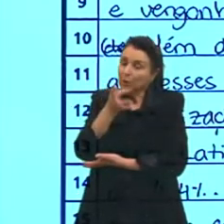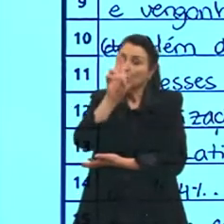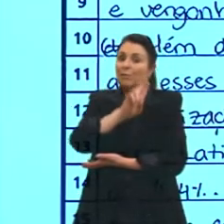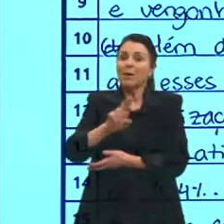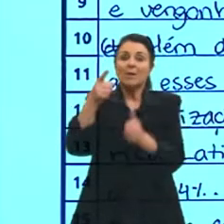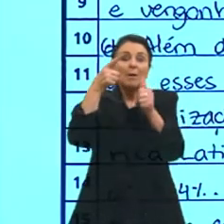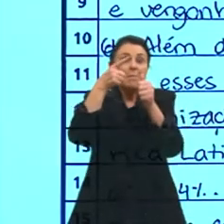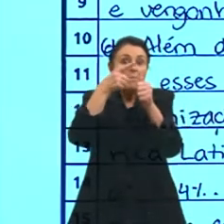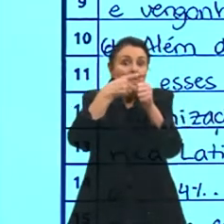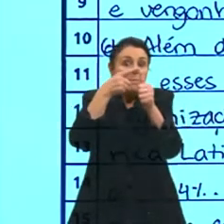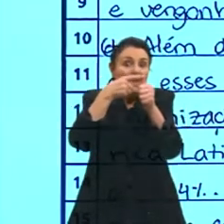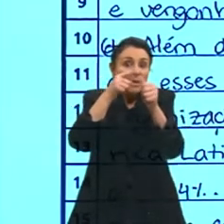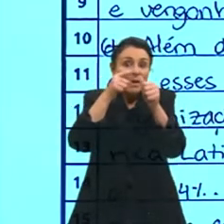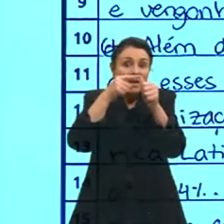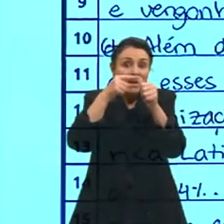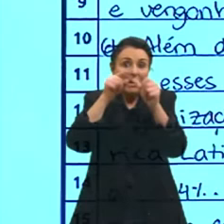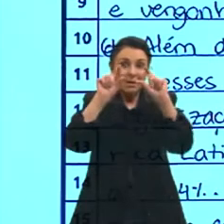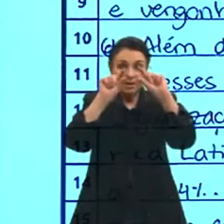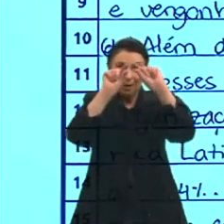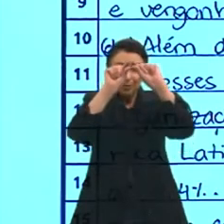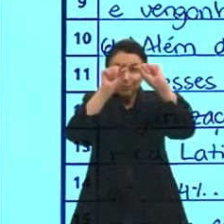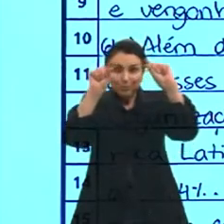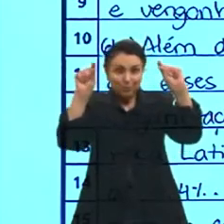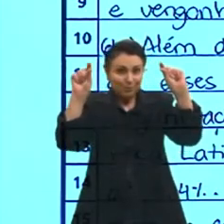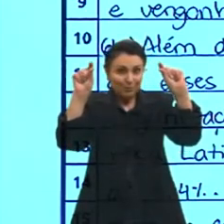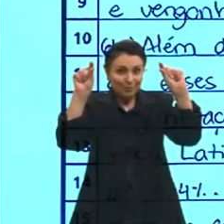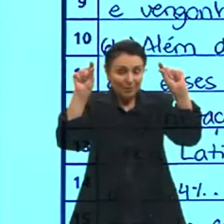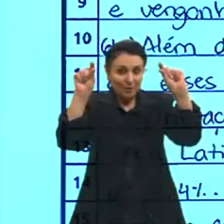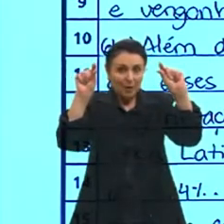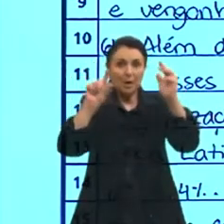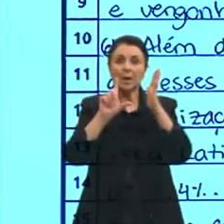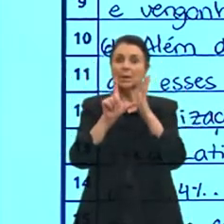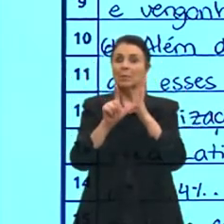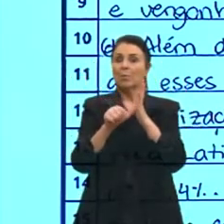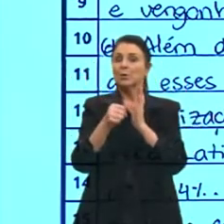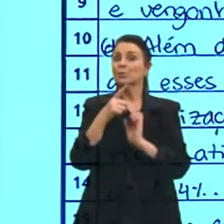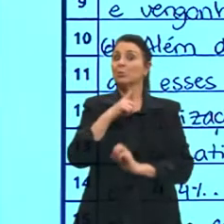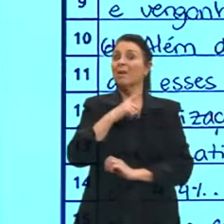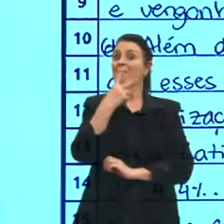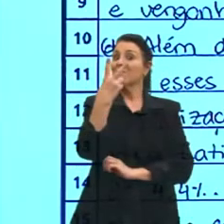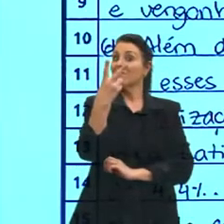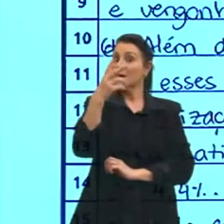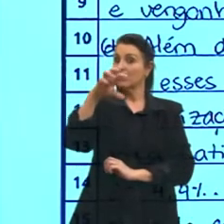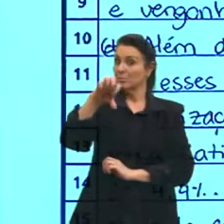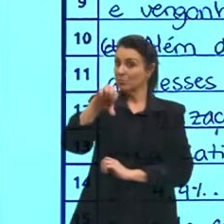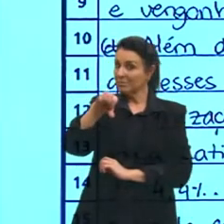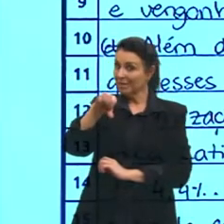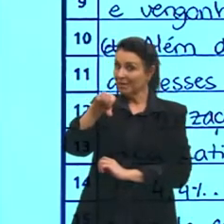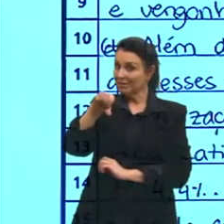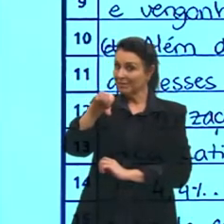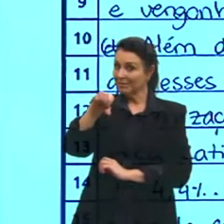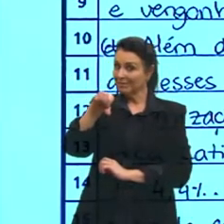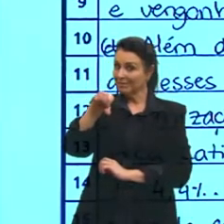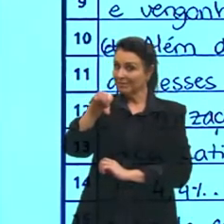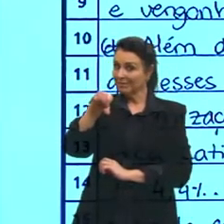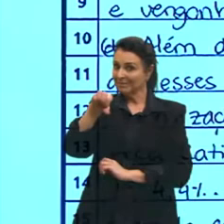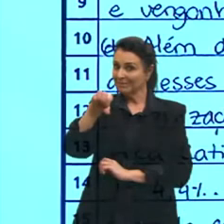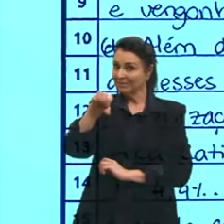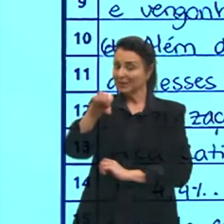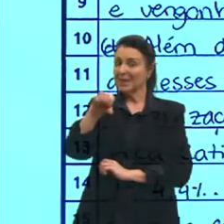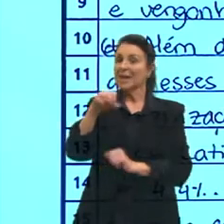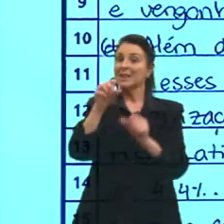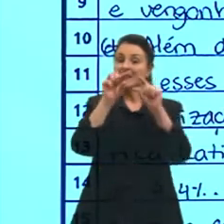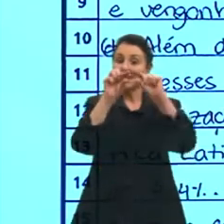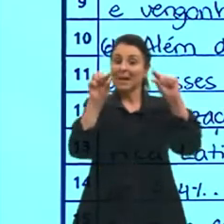na linha número 1, se eu optar por colocar. E aí eu começo a escrever meu texto na linha número 2, sem